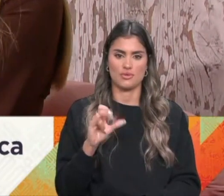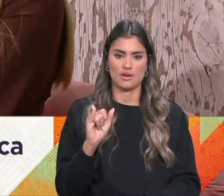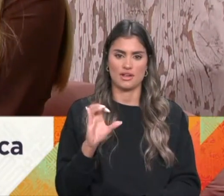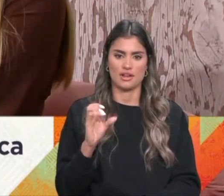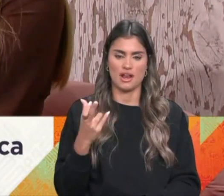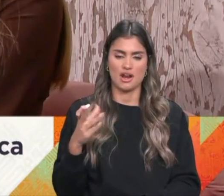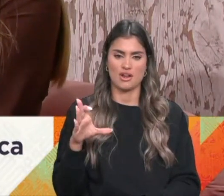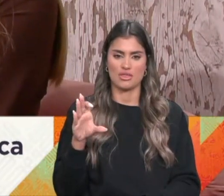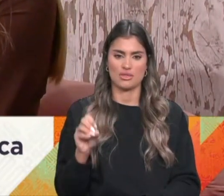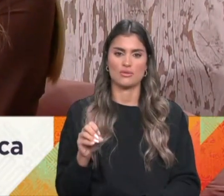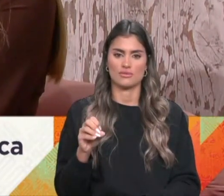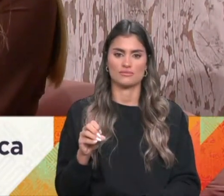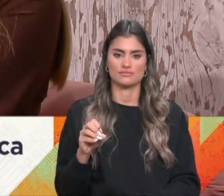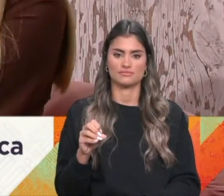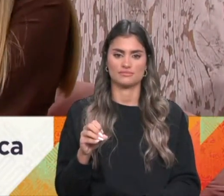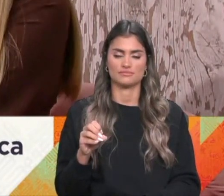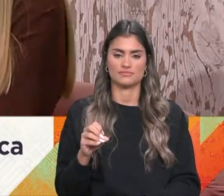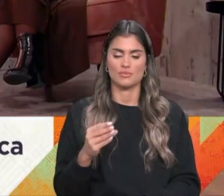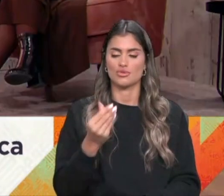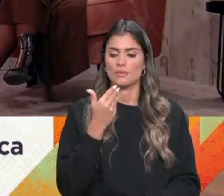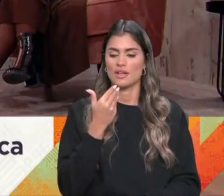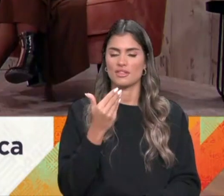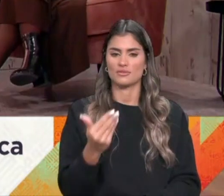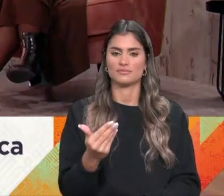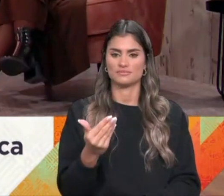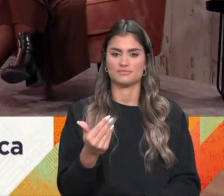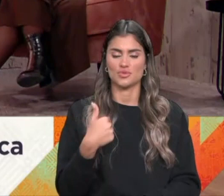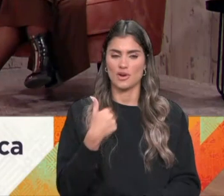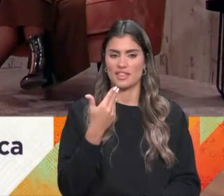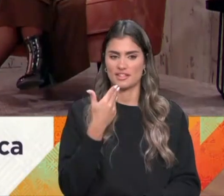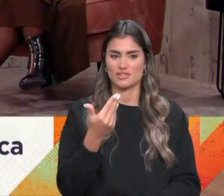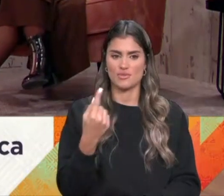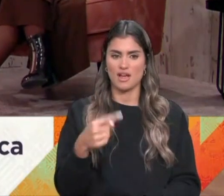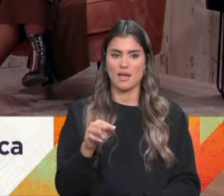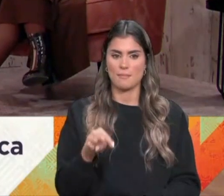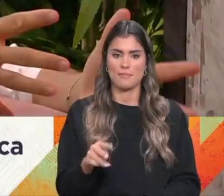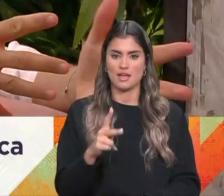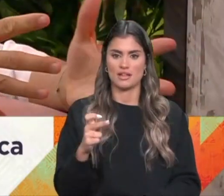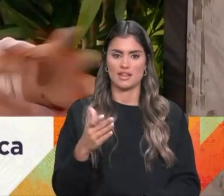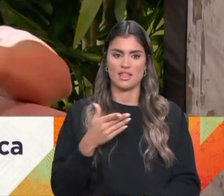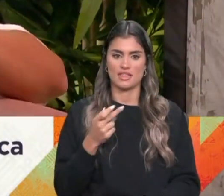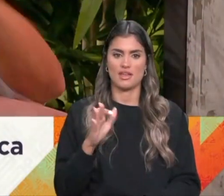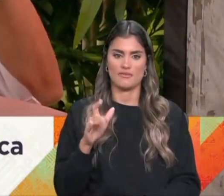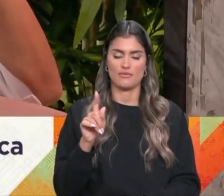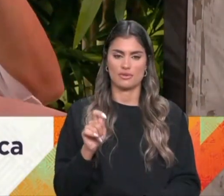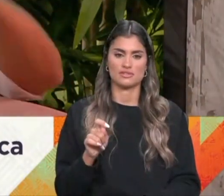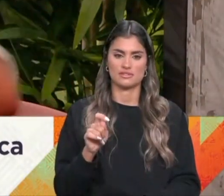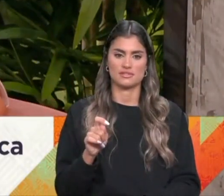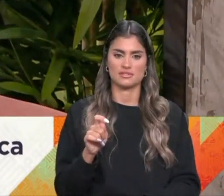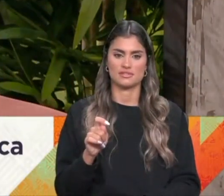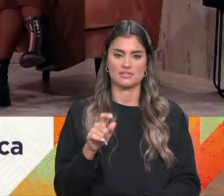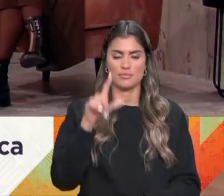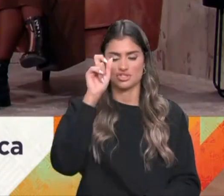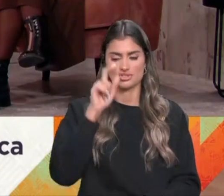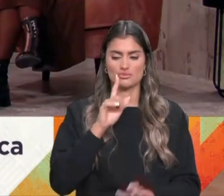nos vai... Obrigado, Janice. Muito obrigada. A própria Janice também tem muito a Maria da Fonte, que é advogada e toca cravo e também tem uma história